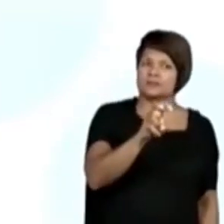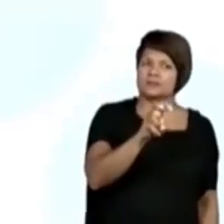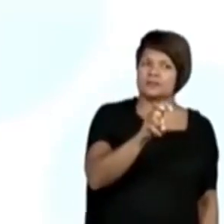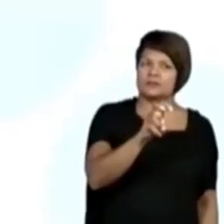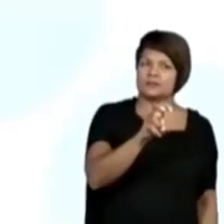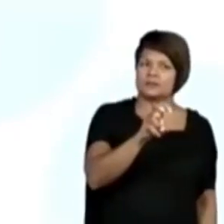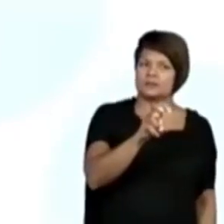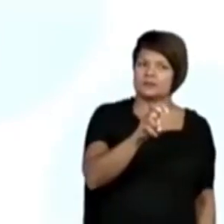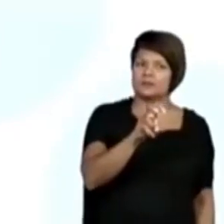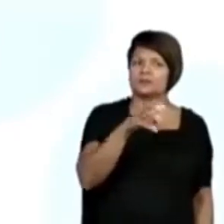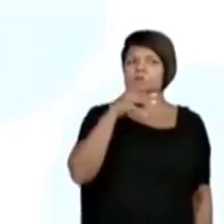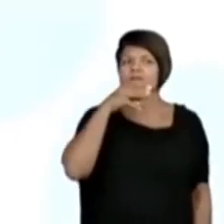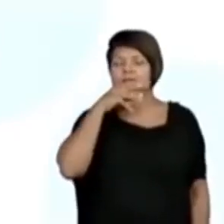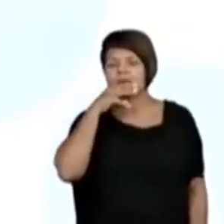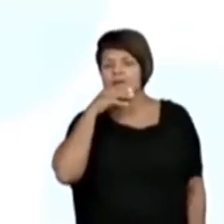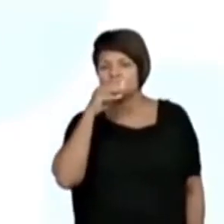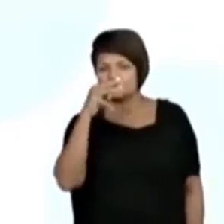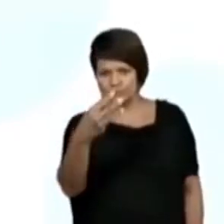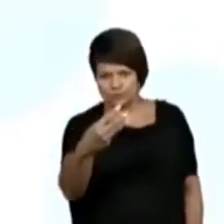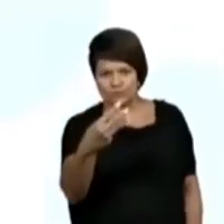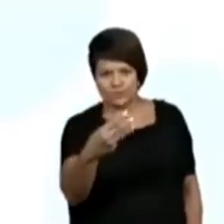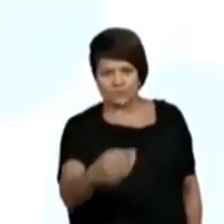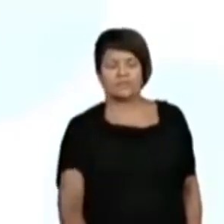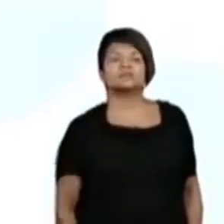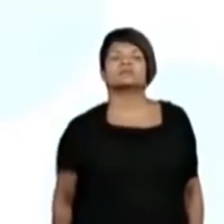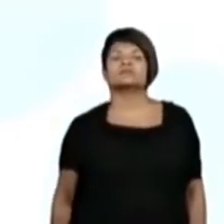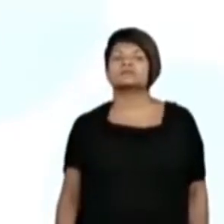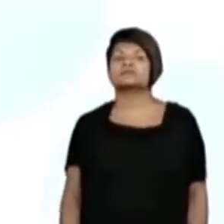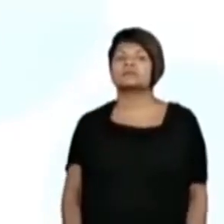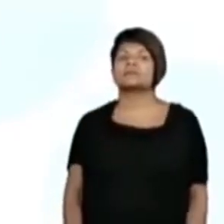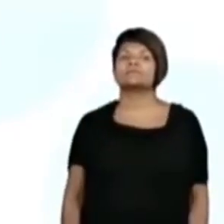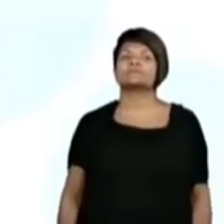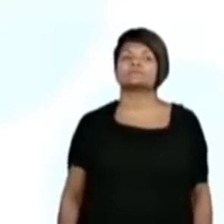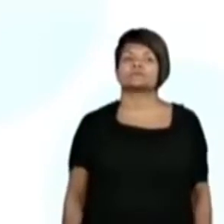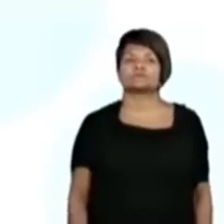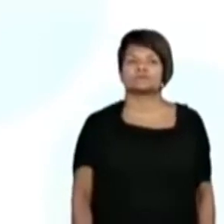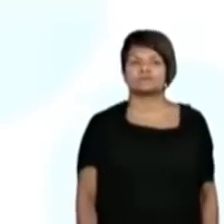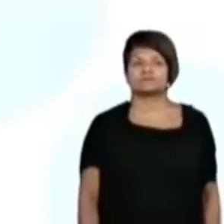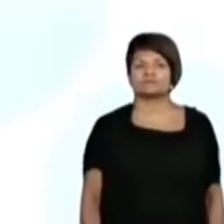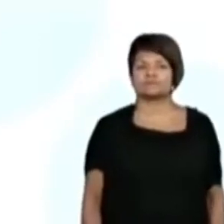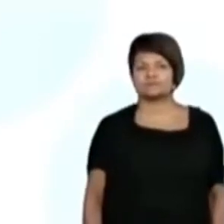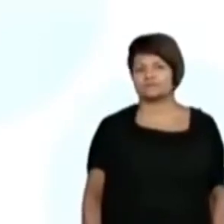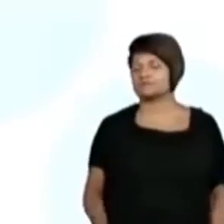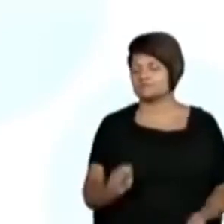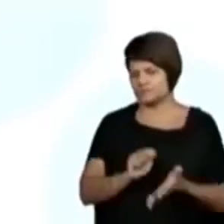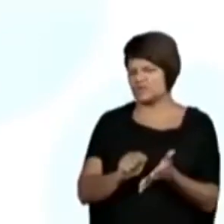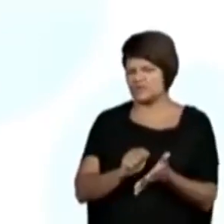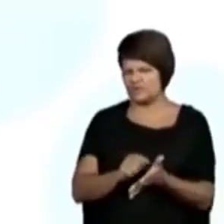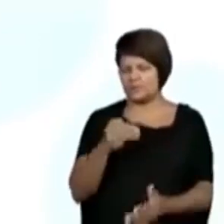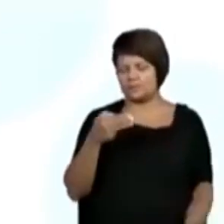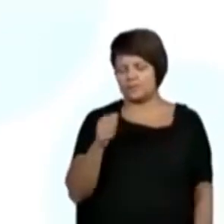15 de março. Ou do 3, do mês 3, né? Isso. Vou escrever março aqui. Tá.